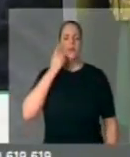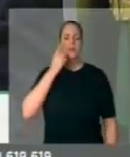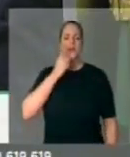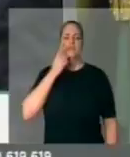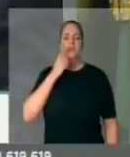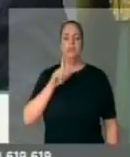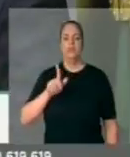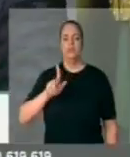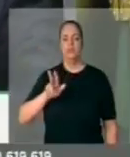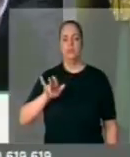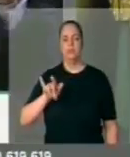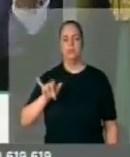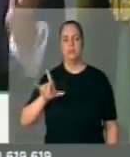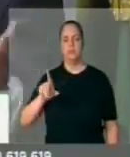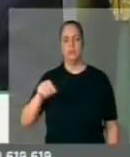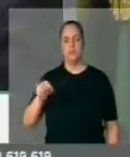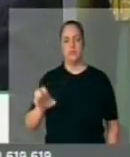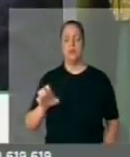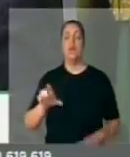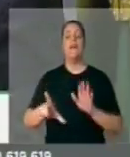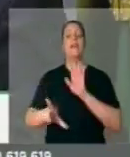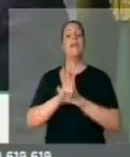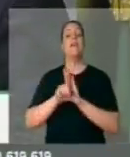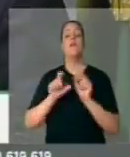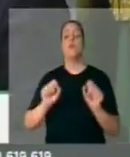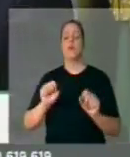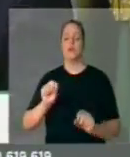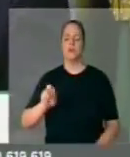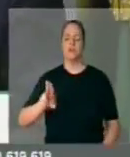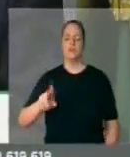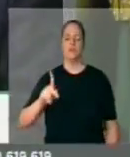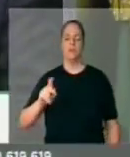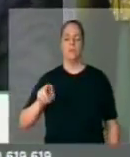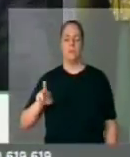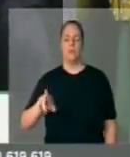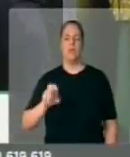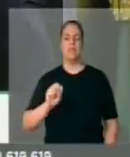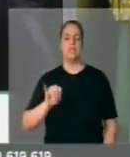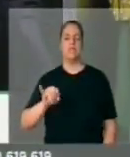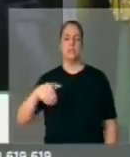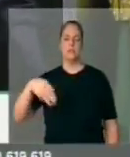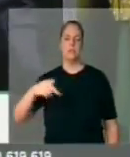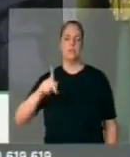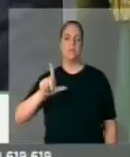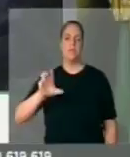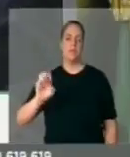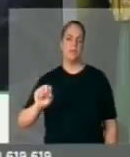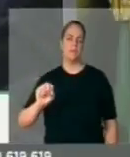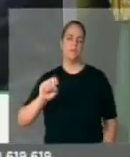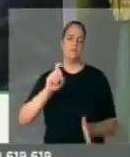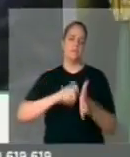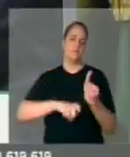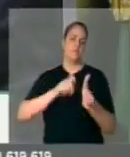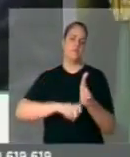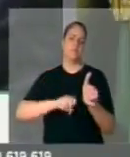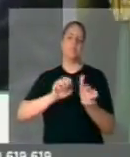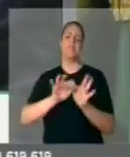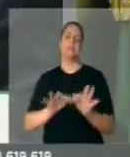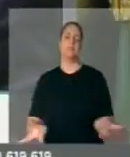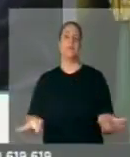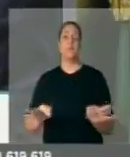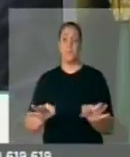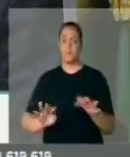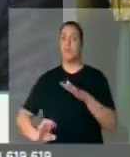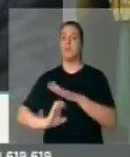do Sebra, Guilherme Afif Domingo, a lei do Super Simples, que já levou um alento para as micro e as pequenas empresas. O presidente